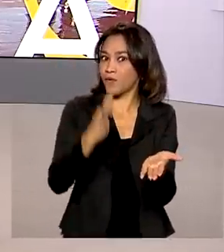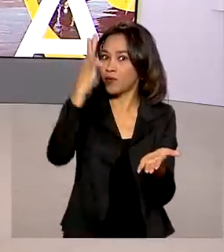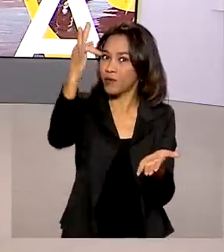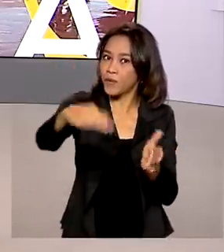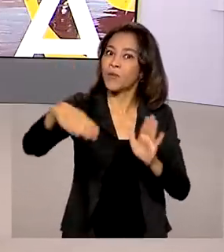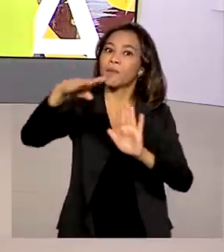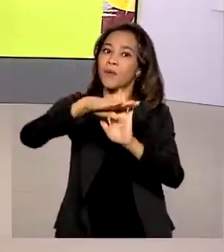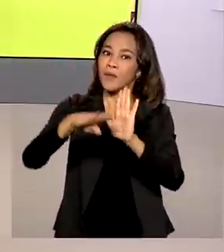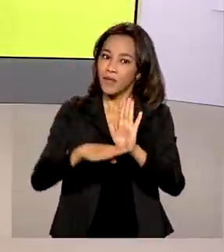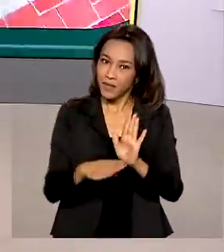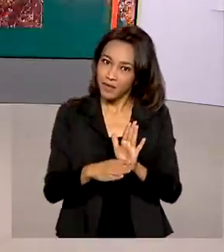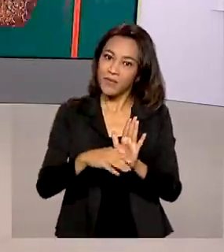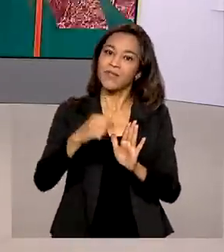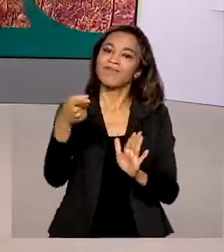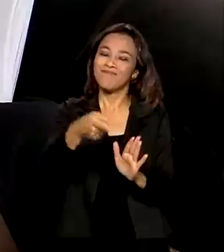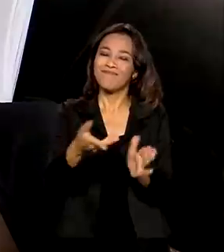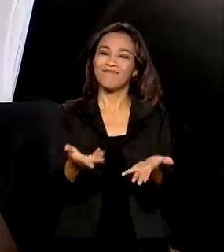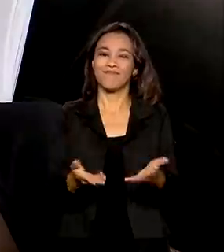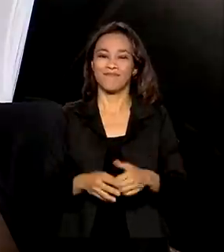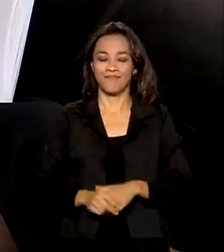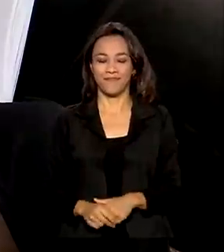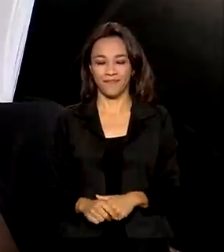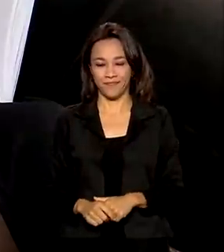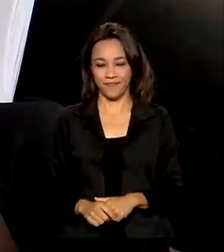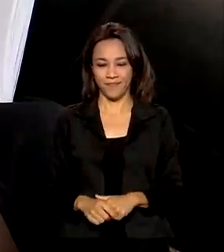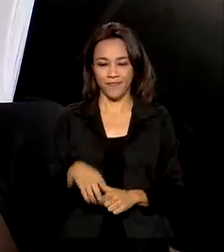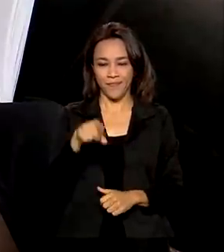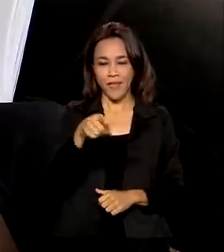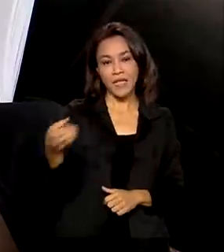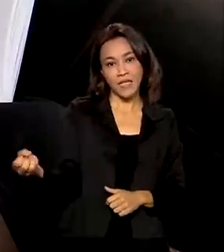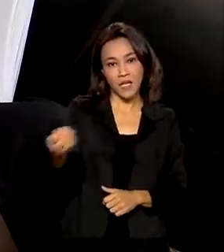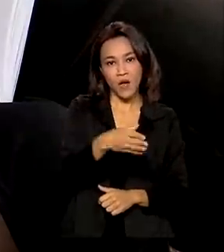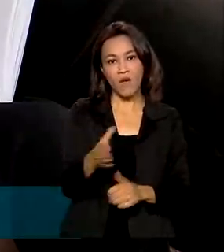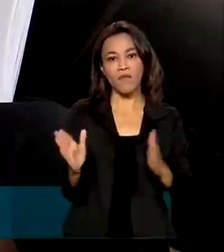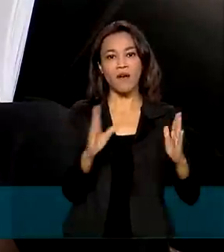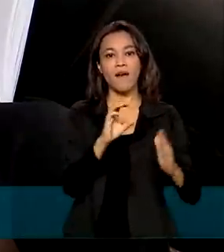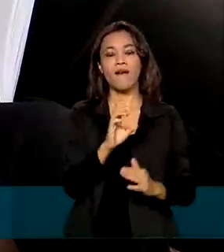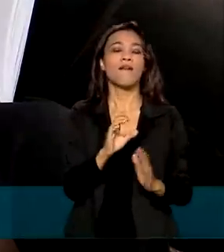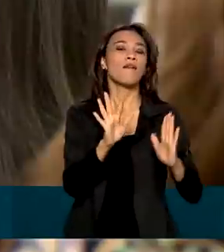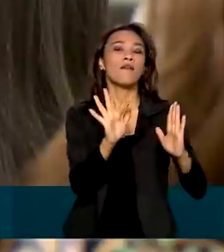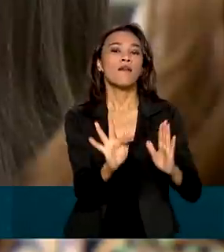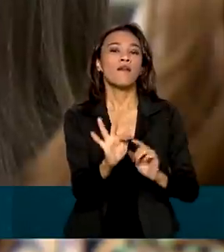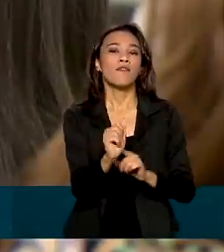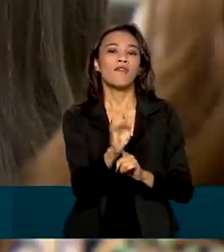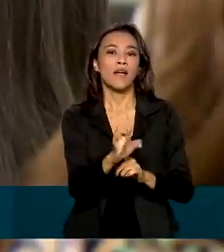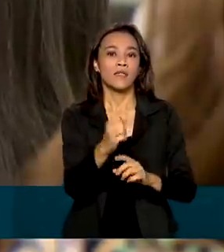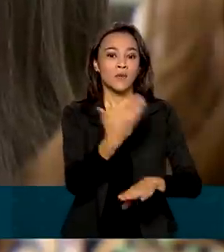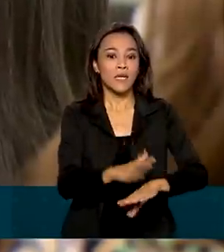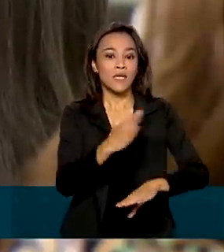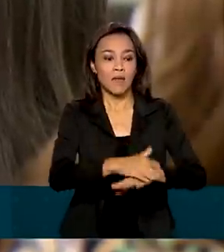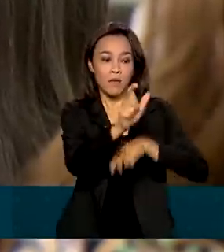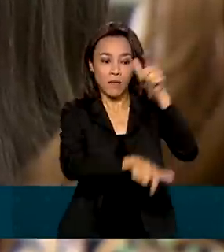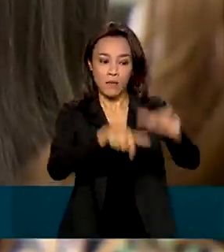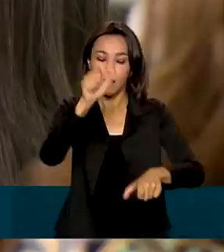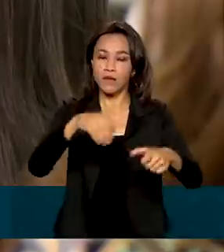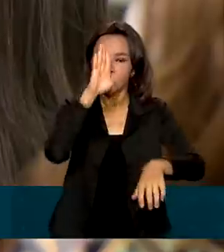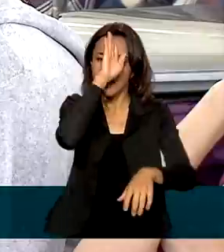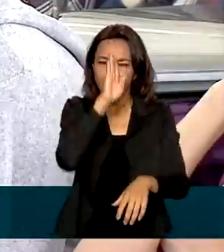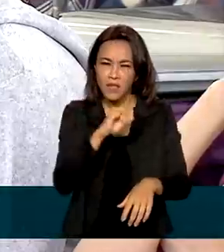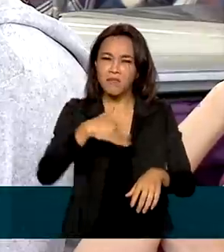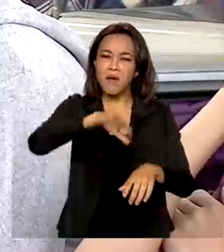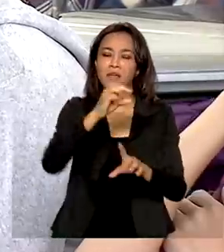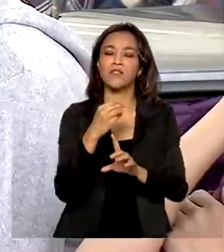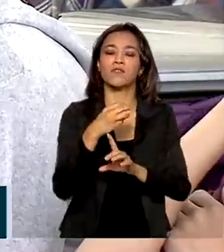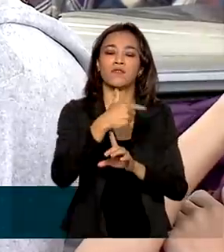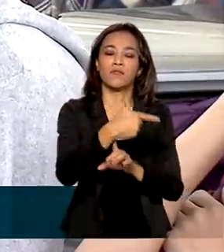social, o Auxílio Brasil. A nova fase prevê a capacitação gratuita de mais de 23 mil